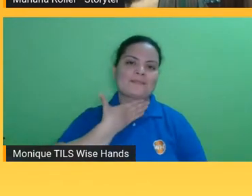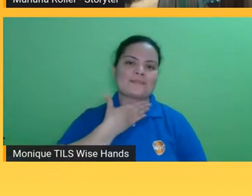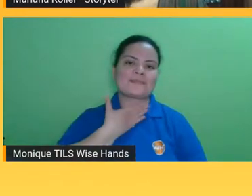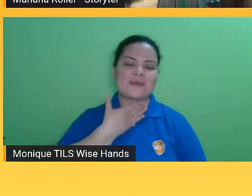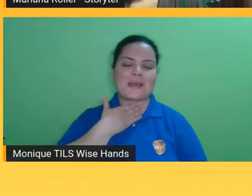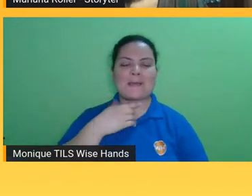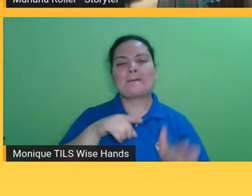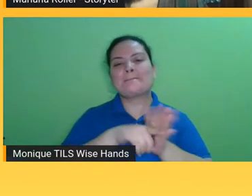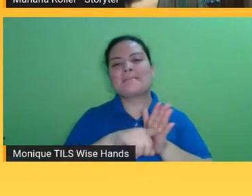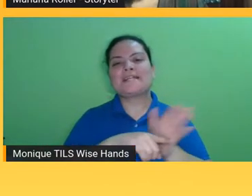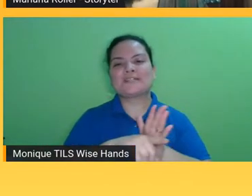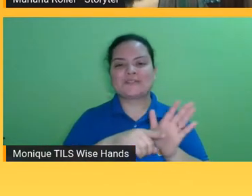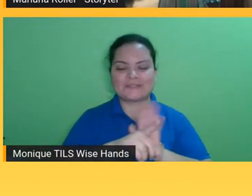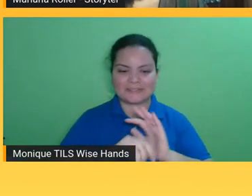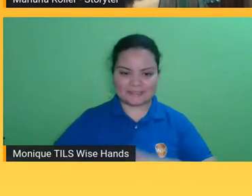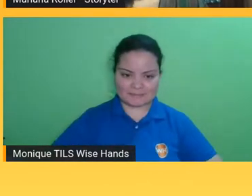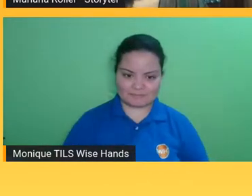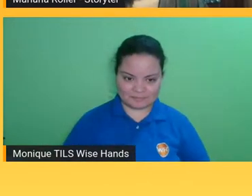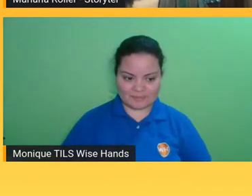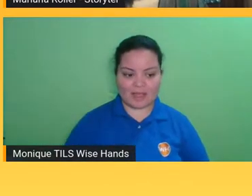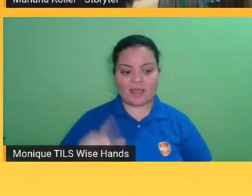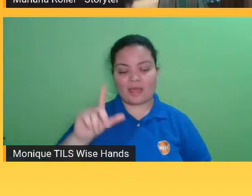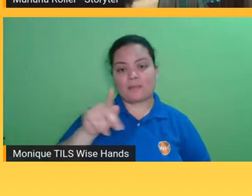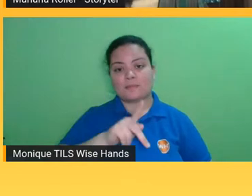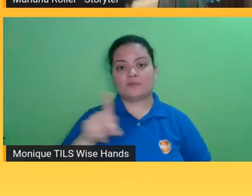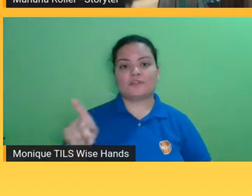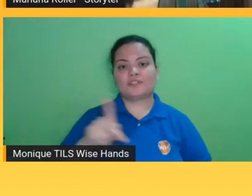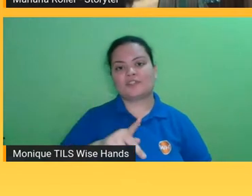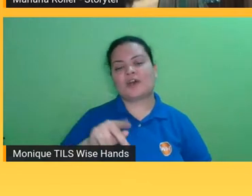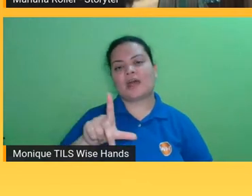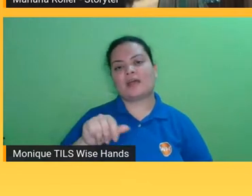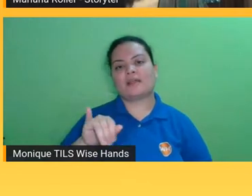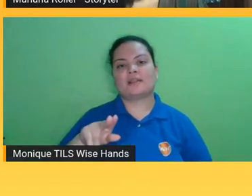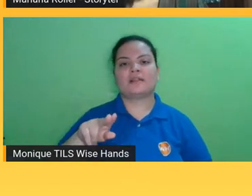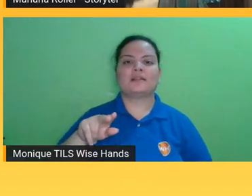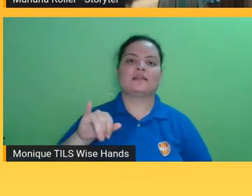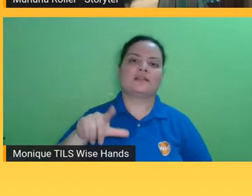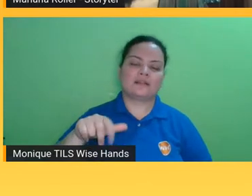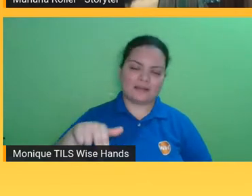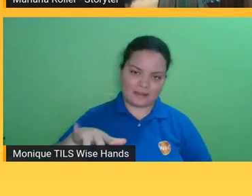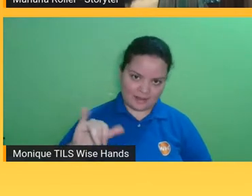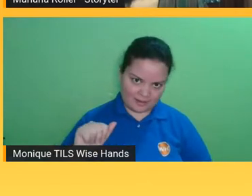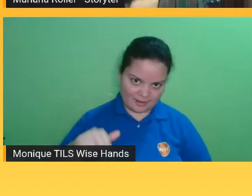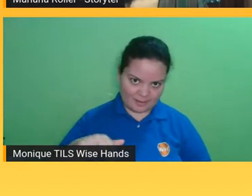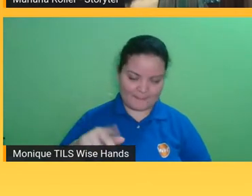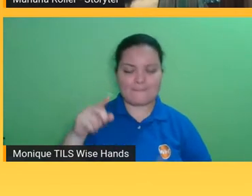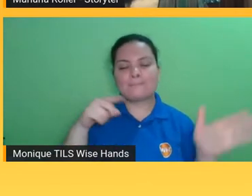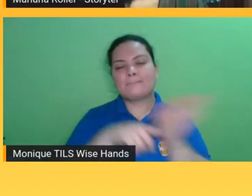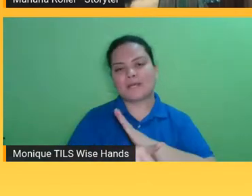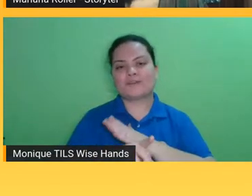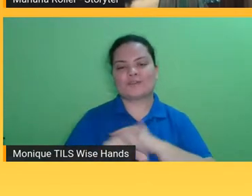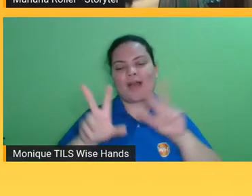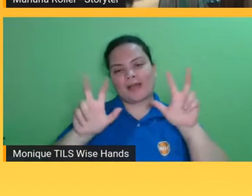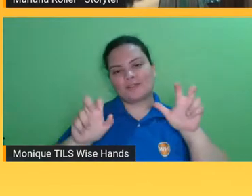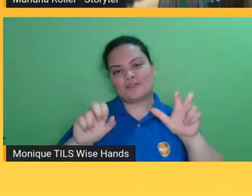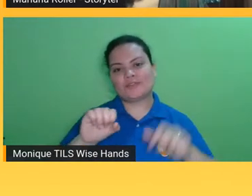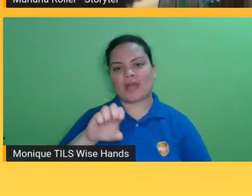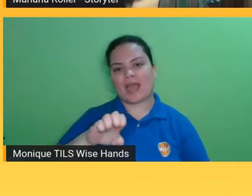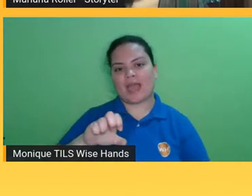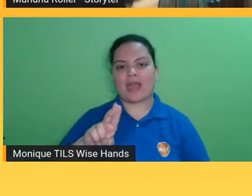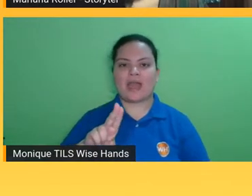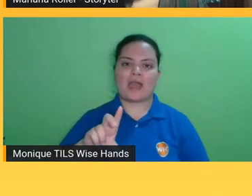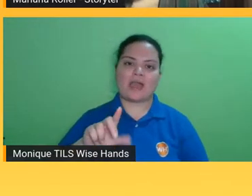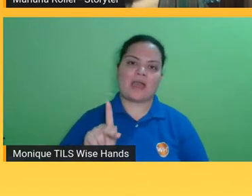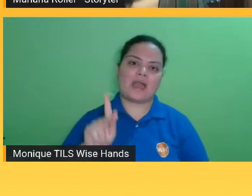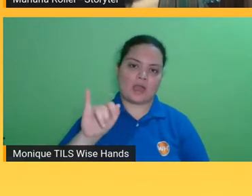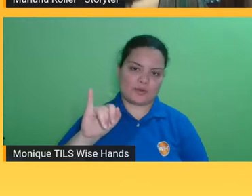Maravilha foi da professora Lina Crepaldi tem uma outra pergunta aqui que eu acho que já foi respondida da Maria Erenita Primo que ela queria saber